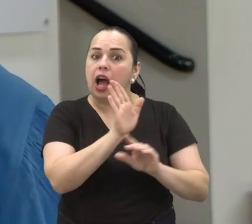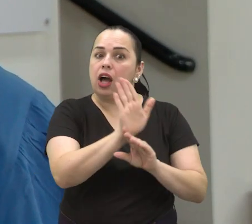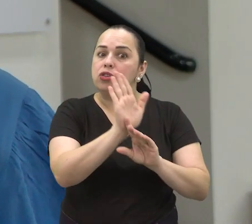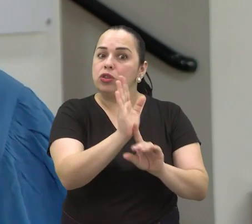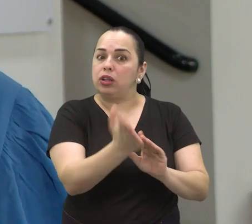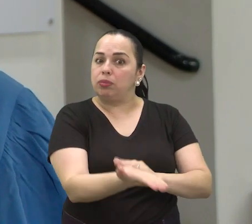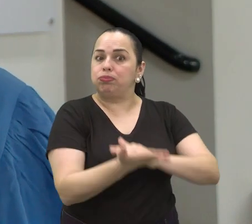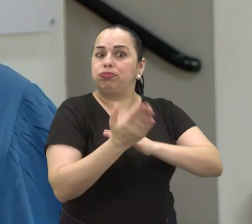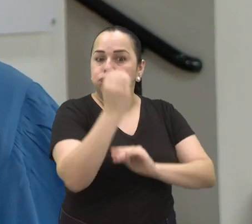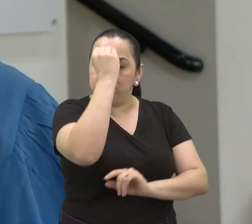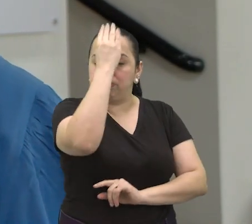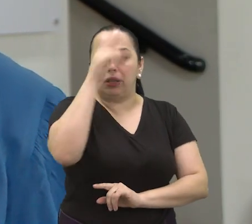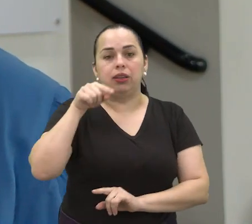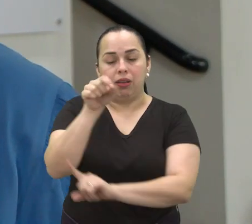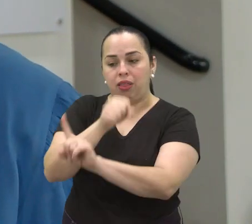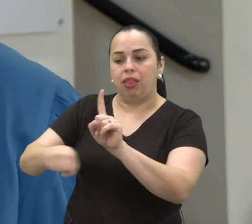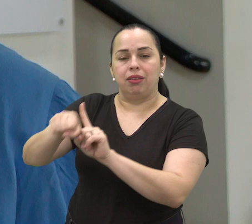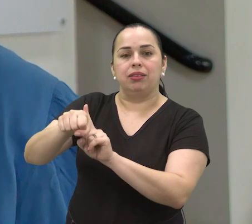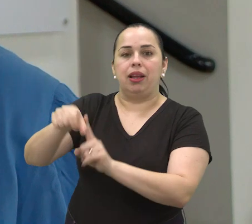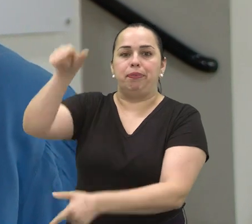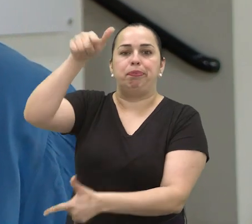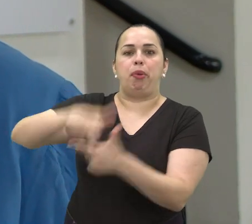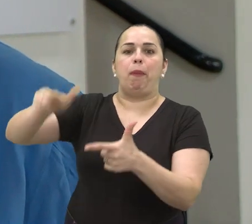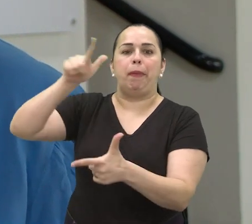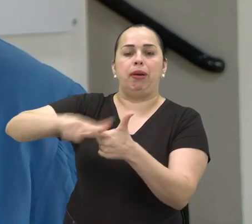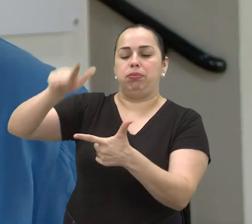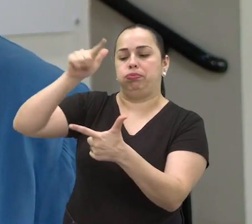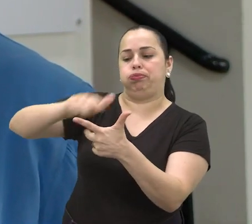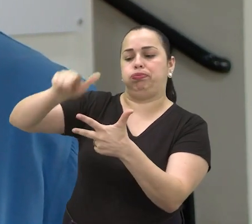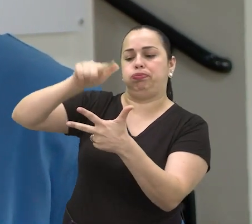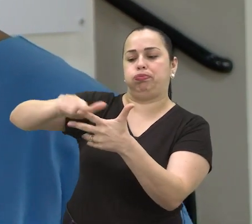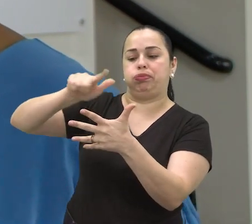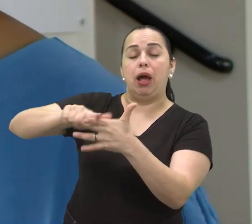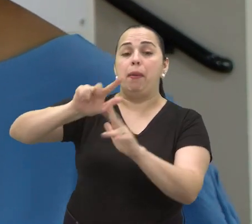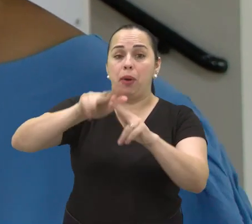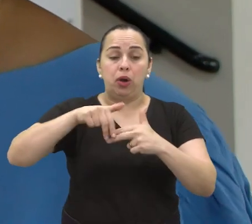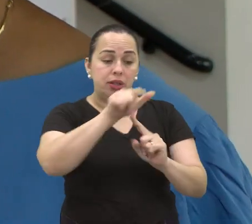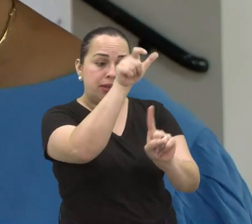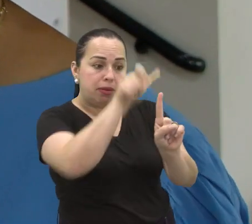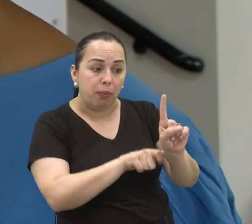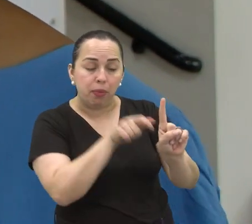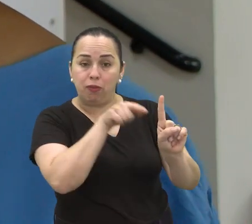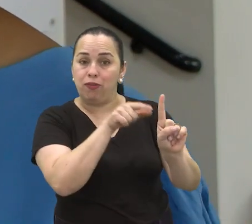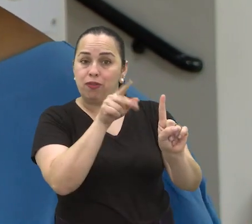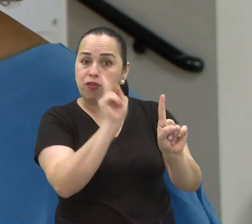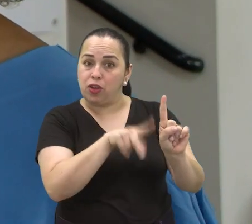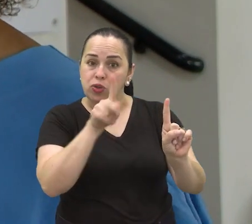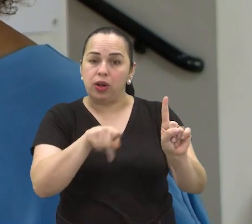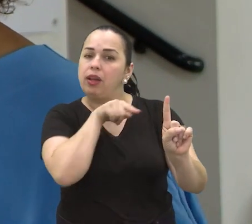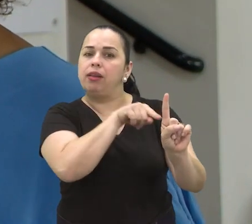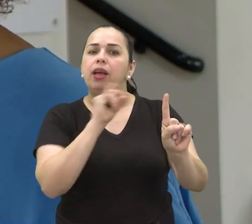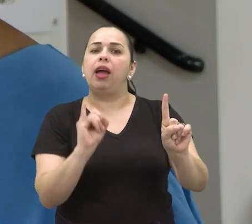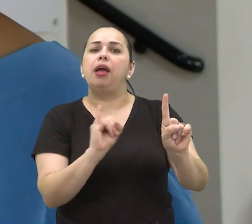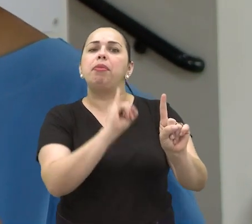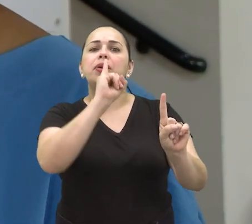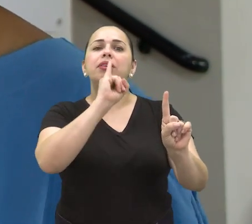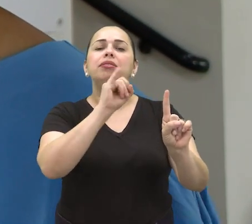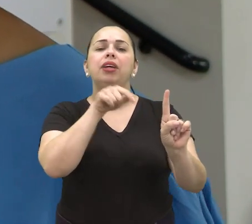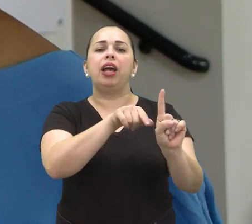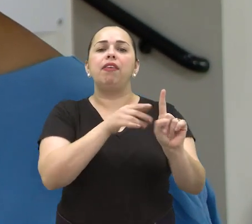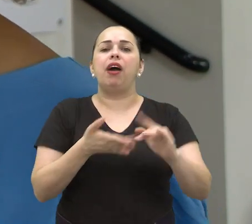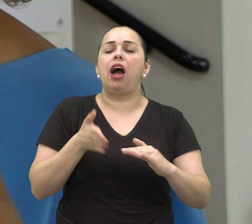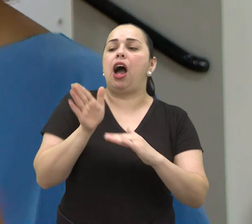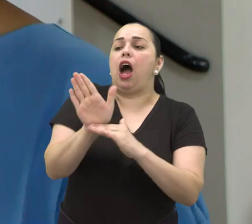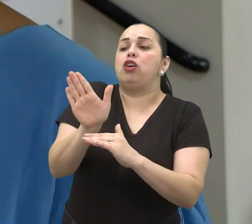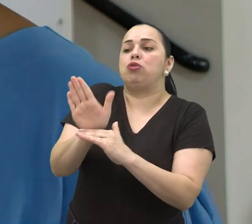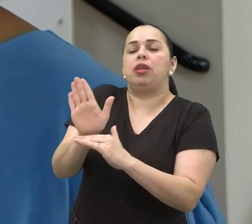construir o conhecimento, é uma sociedade que está fadada a muitos problemas. Então, a figura do professor, historicamente, é aquele